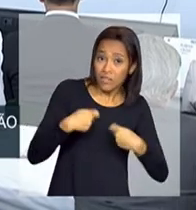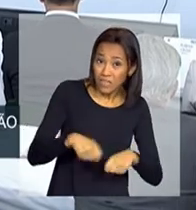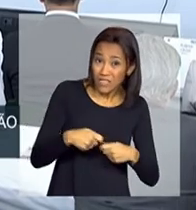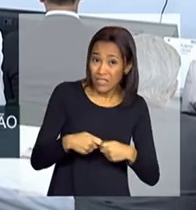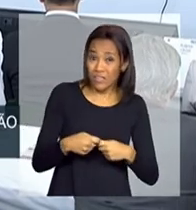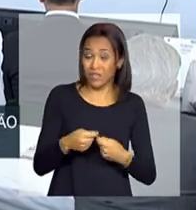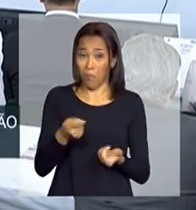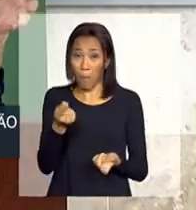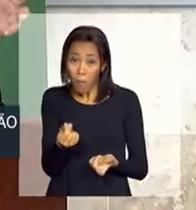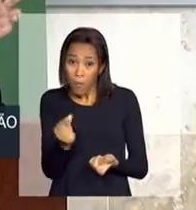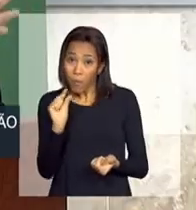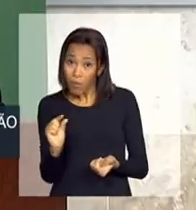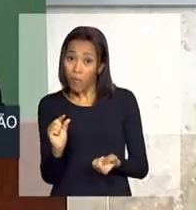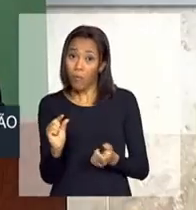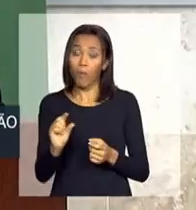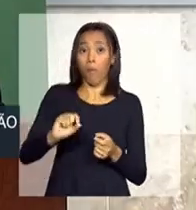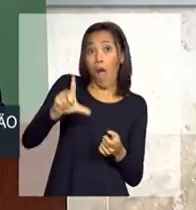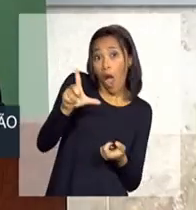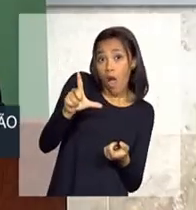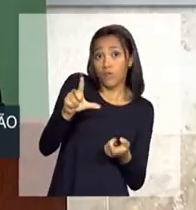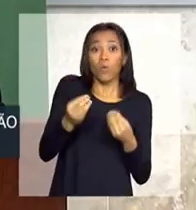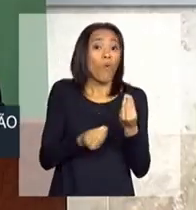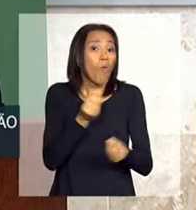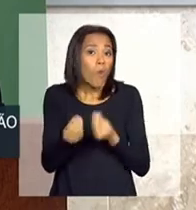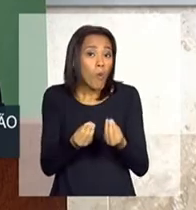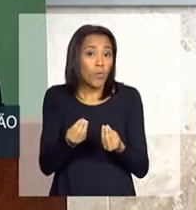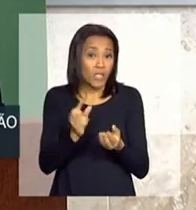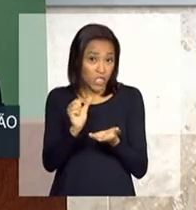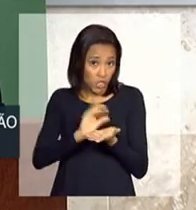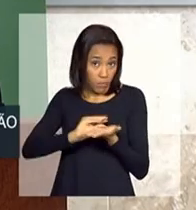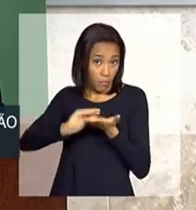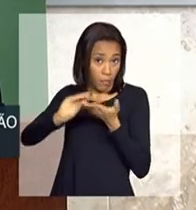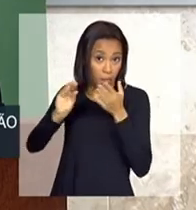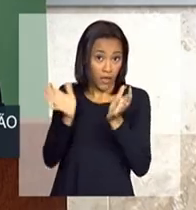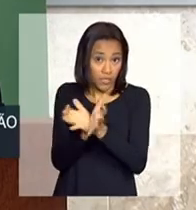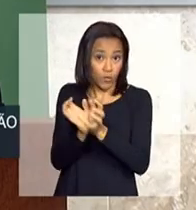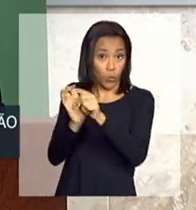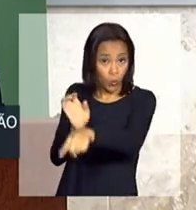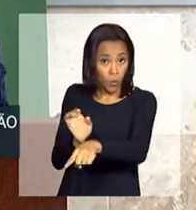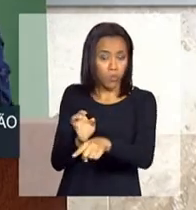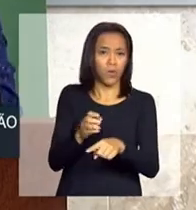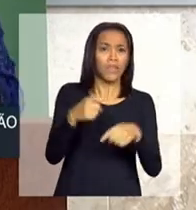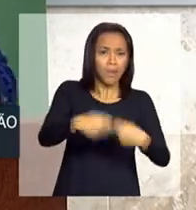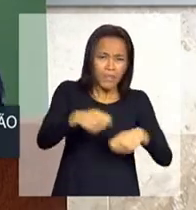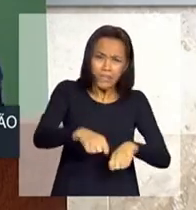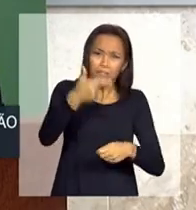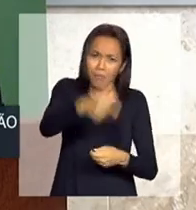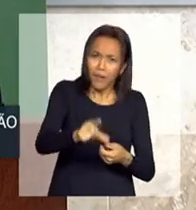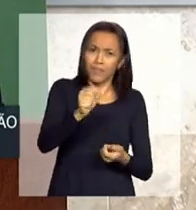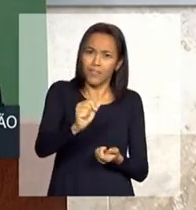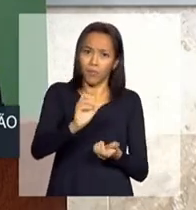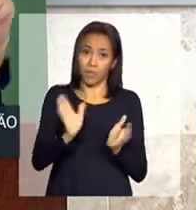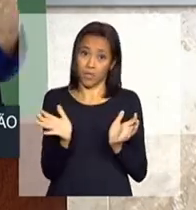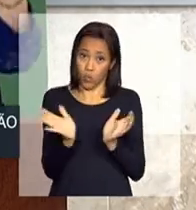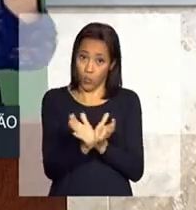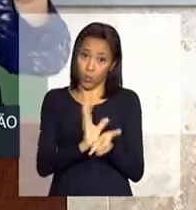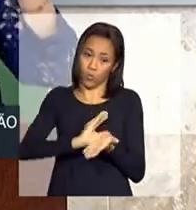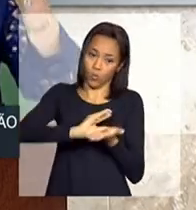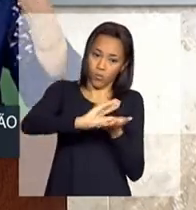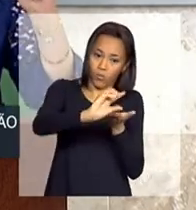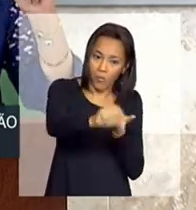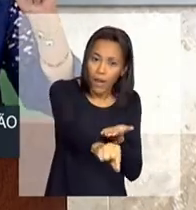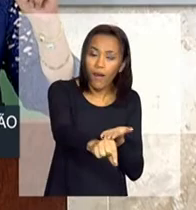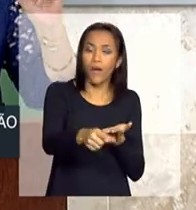valor para tal setor? Tal setor não tem o volume necessário, mas nós sabemos que é um